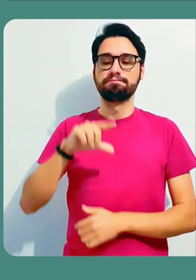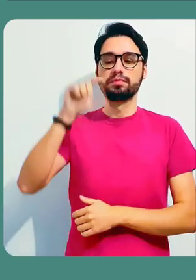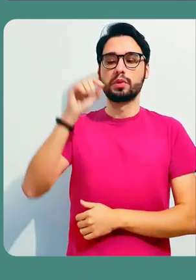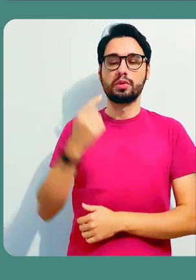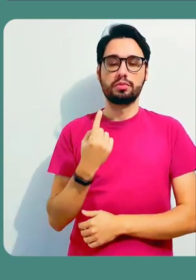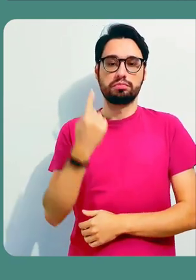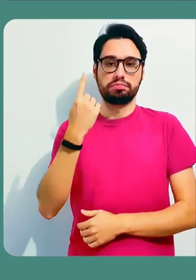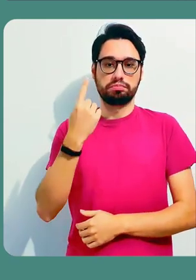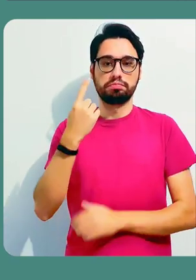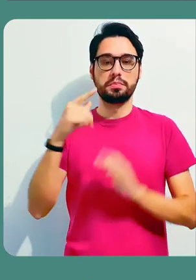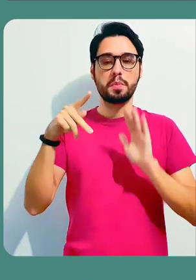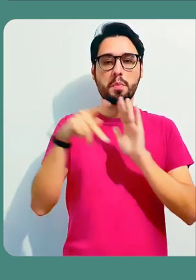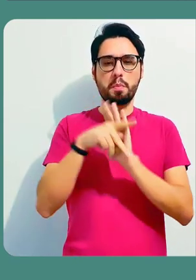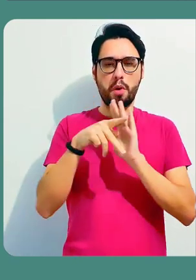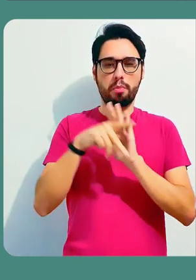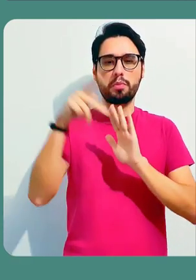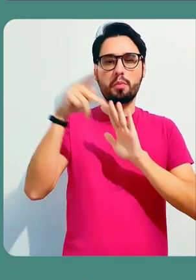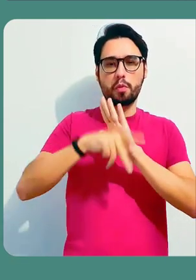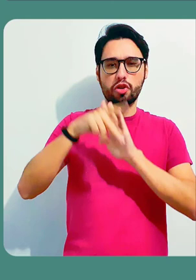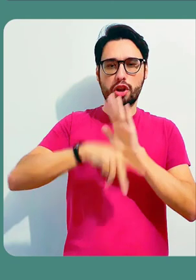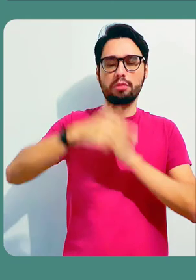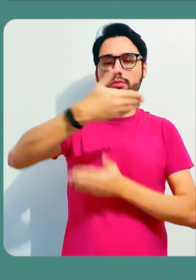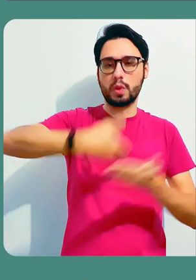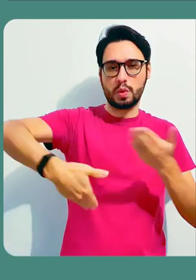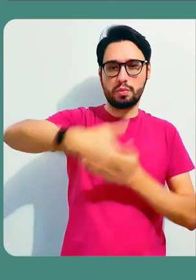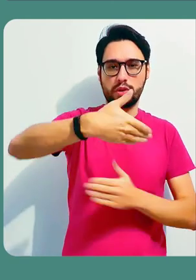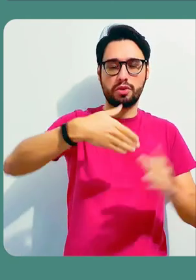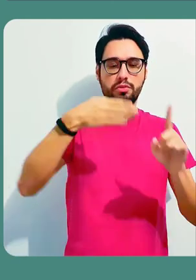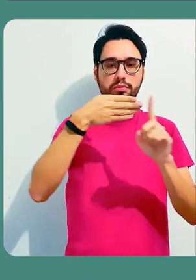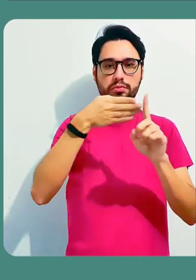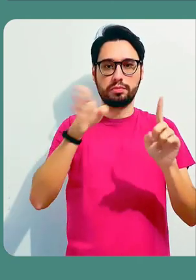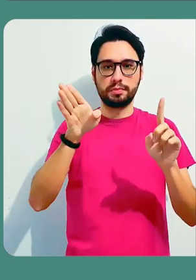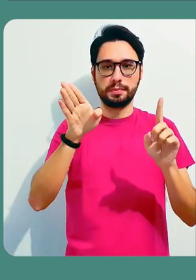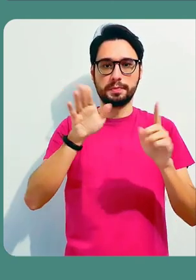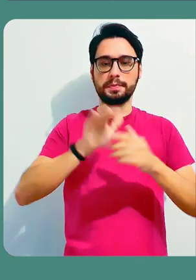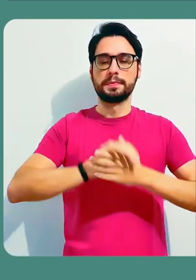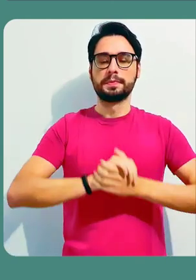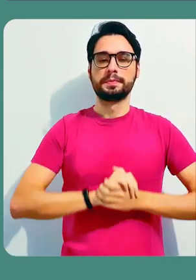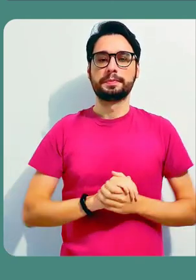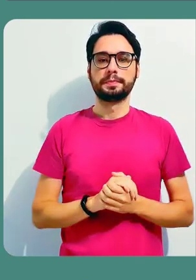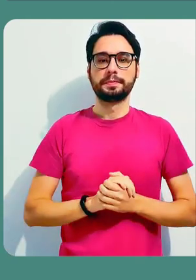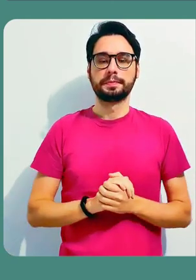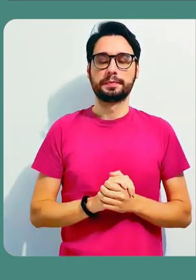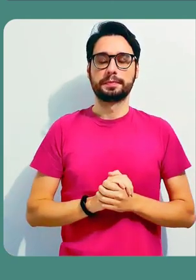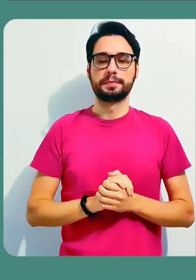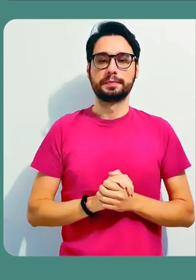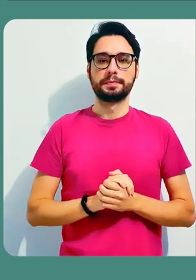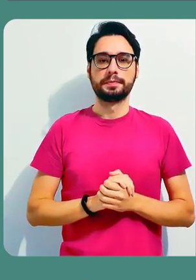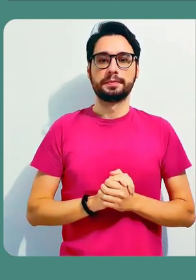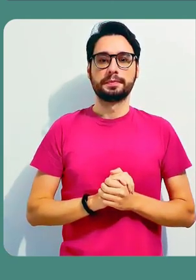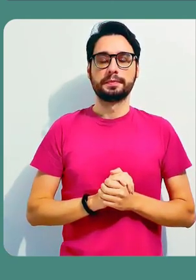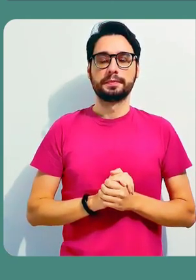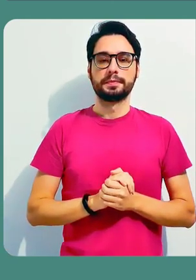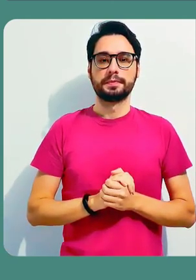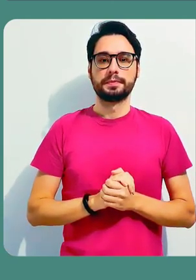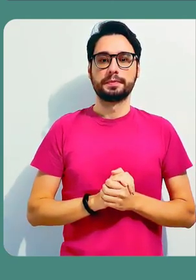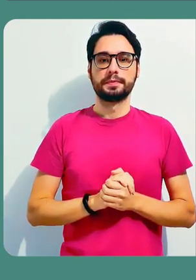Então, aqui eu vou entrar numa atividade de extensão que foi realizada como uma atividade colaborativa.